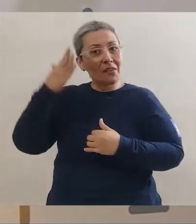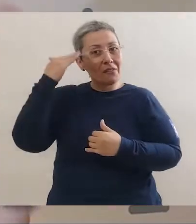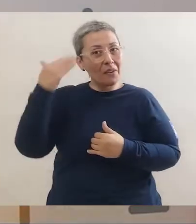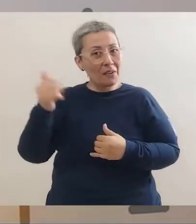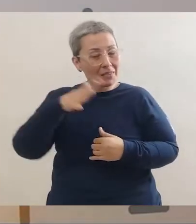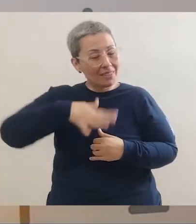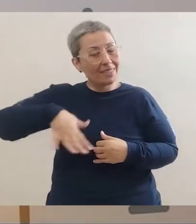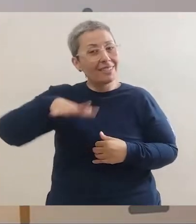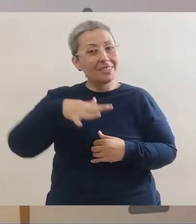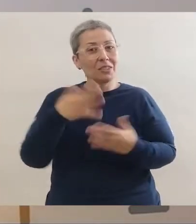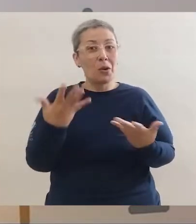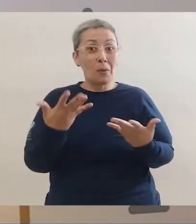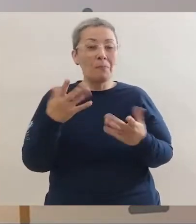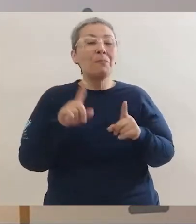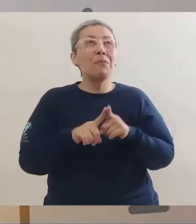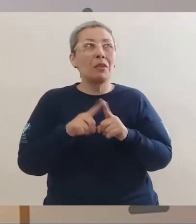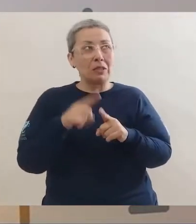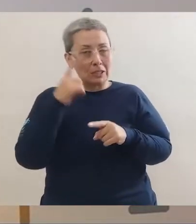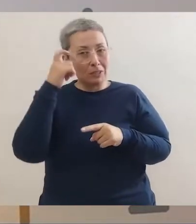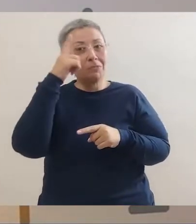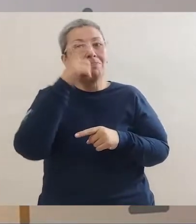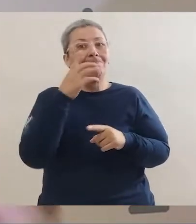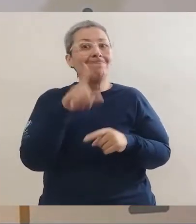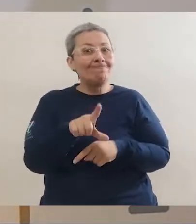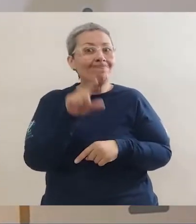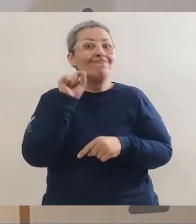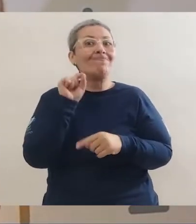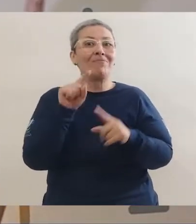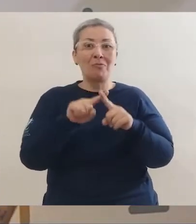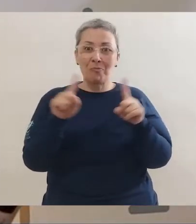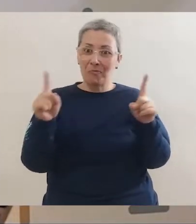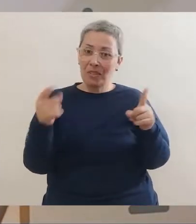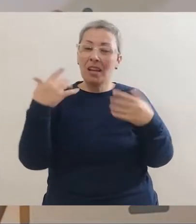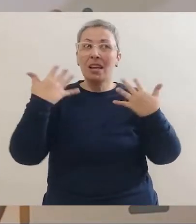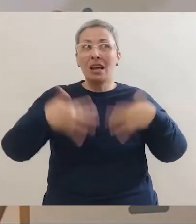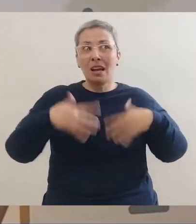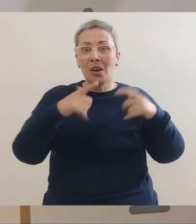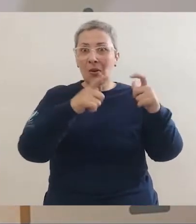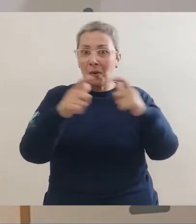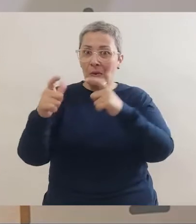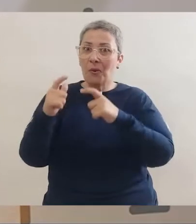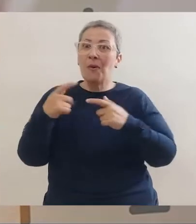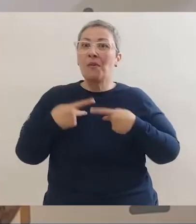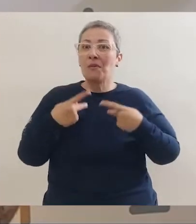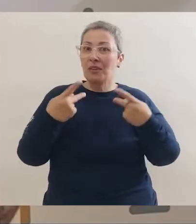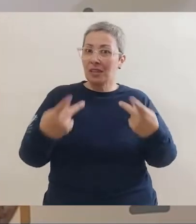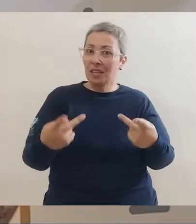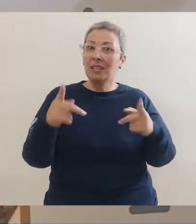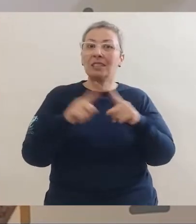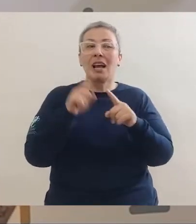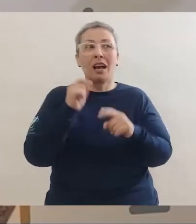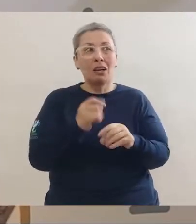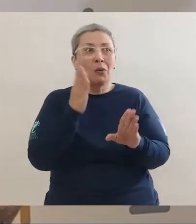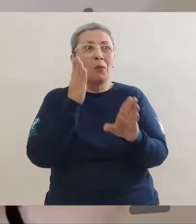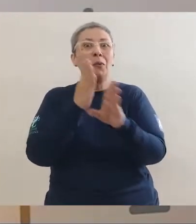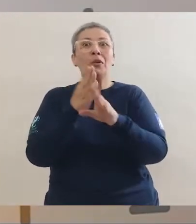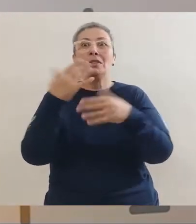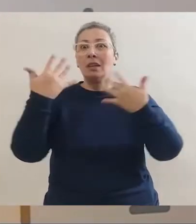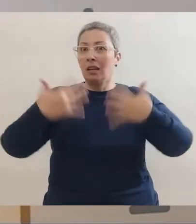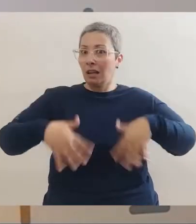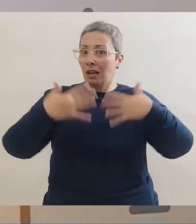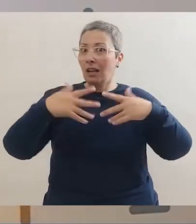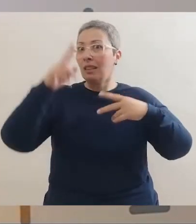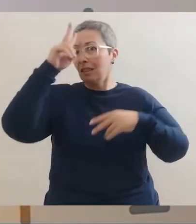contar uma lenda bem famosa aqui da região. Olha, foi difícil de escolher. Além de muitos lugares para visitar,